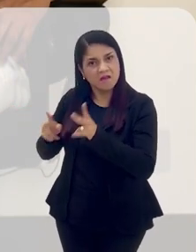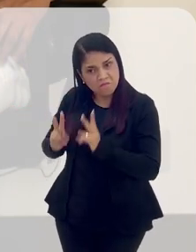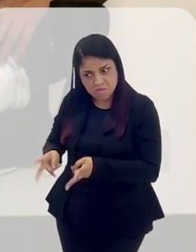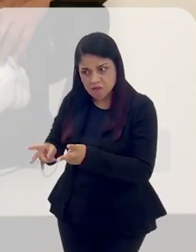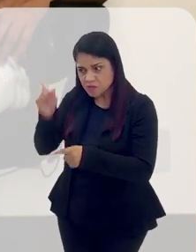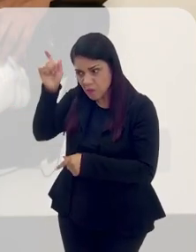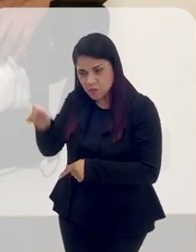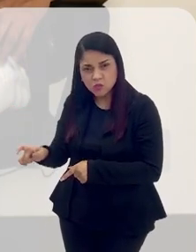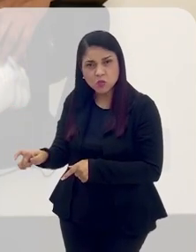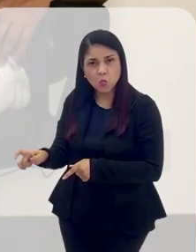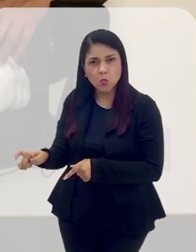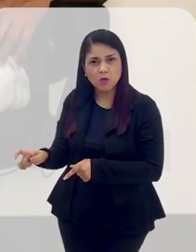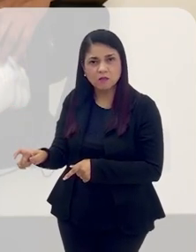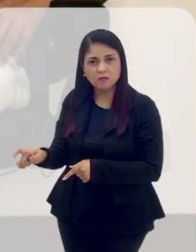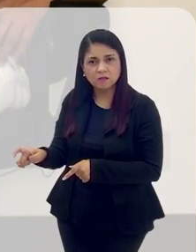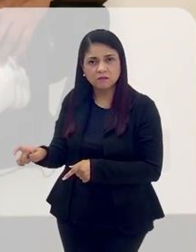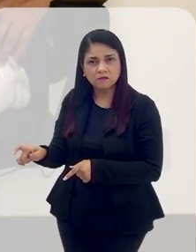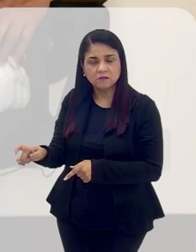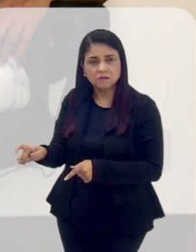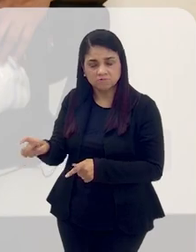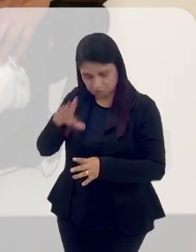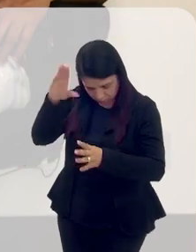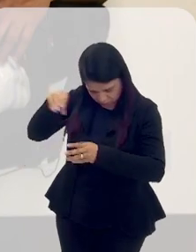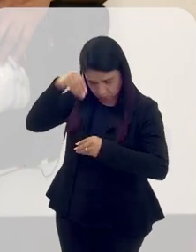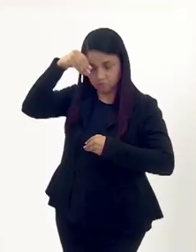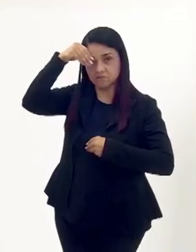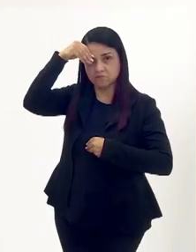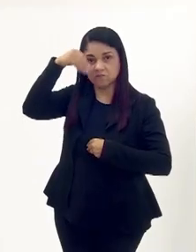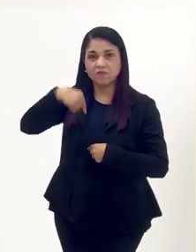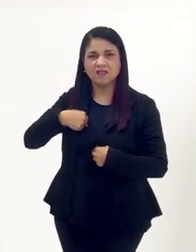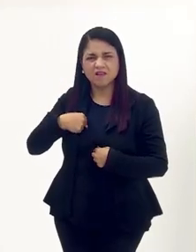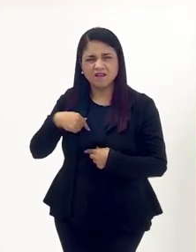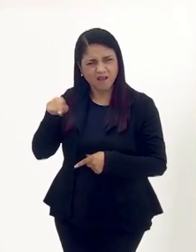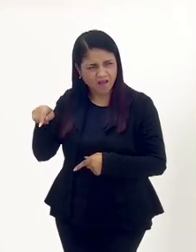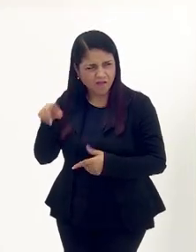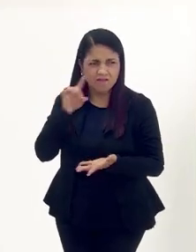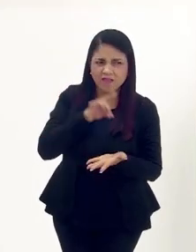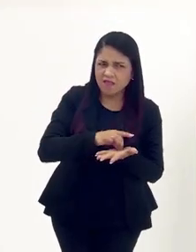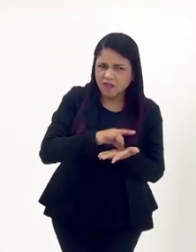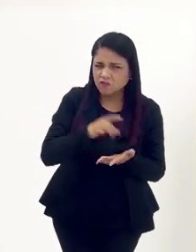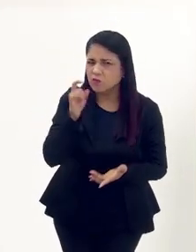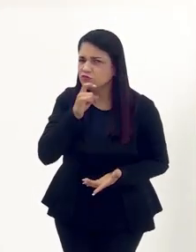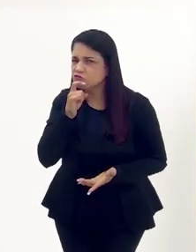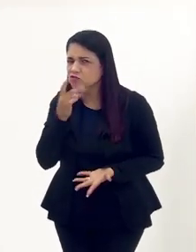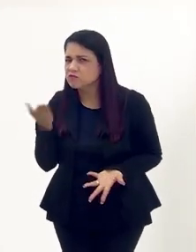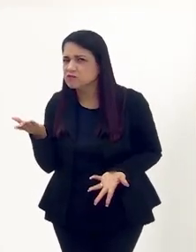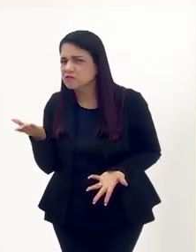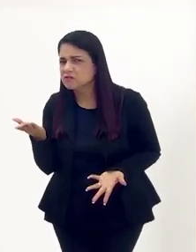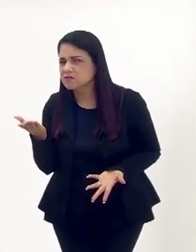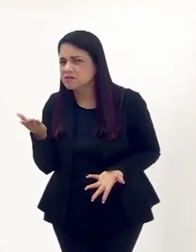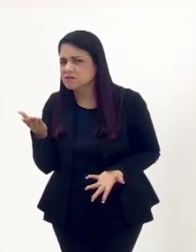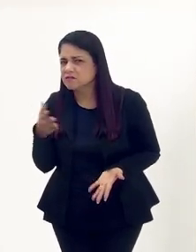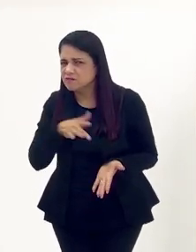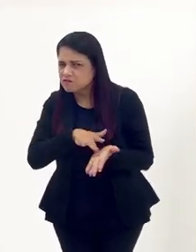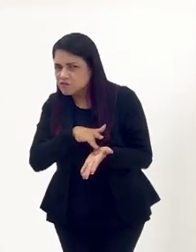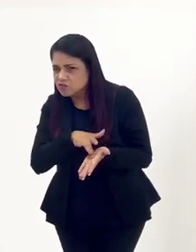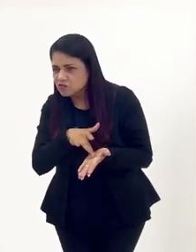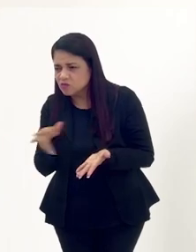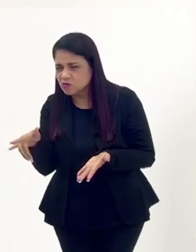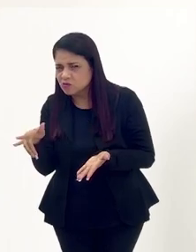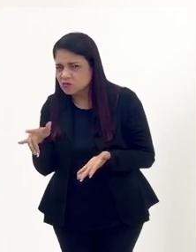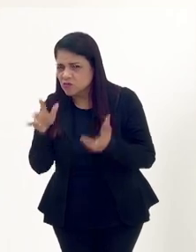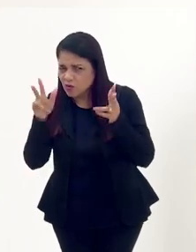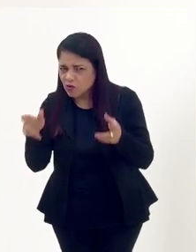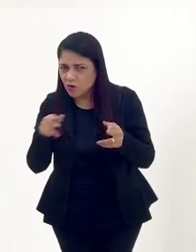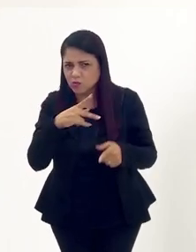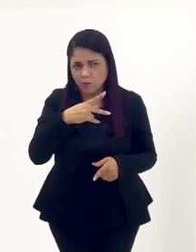que ela vem aquela mesma pessoa incorporando, aí ela se pergunta, será que ela está se incorporando ou ela está fingindo que nem estava lá no pagode?